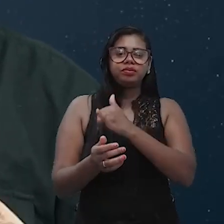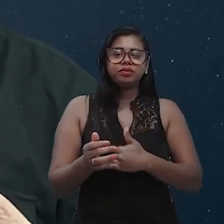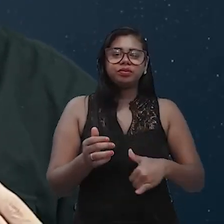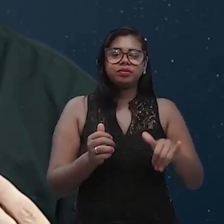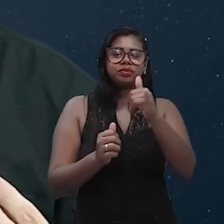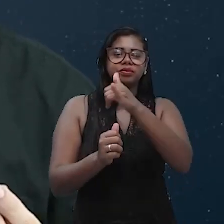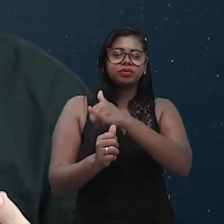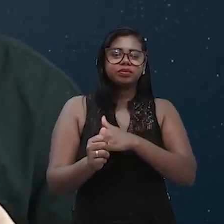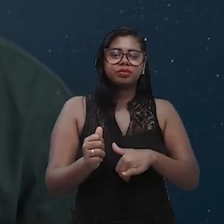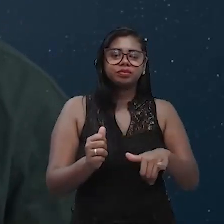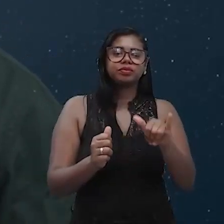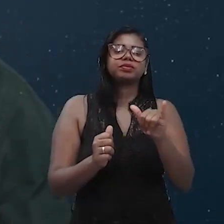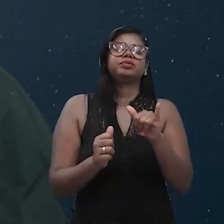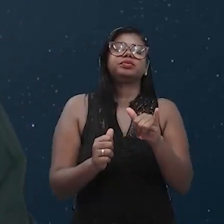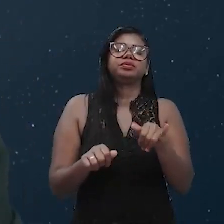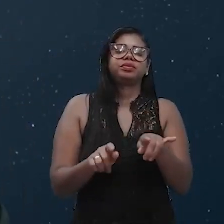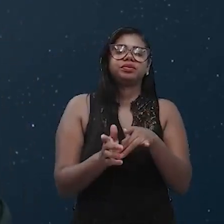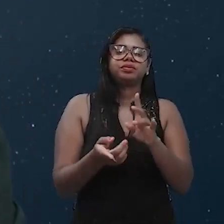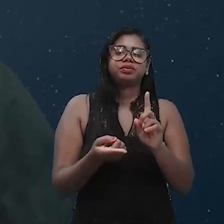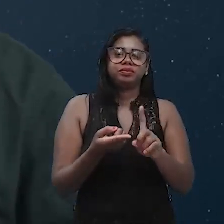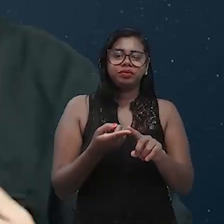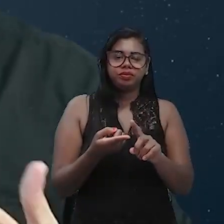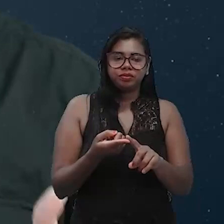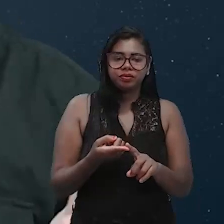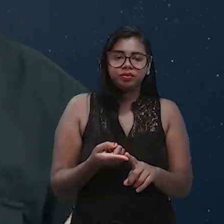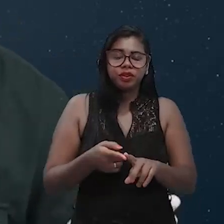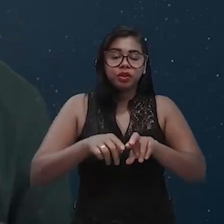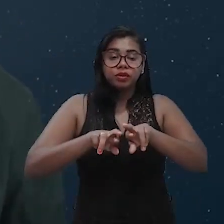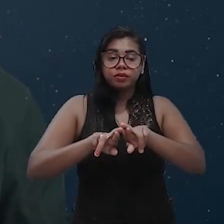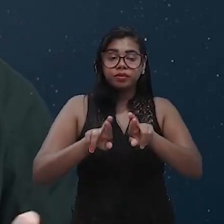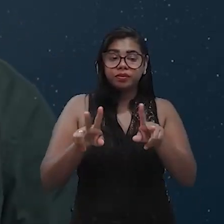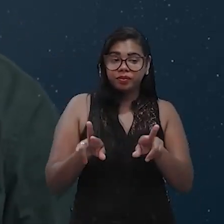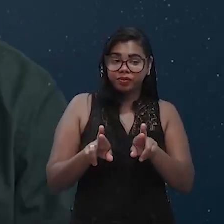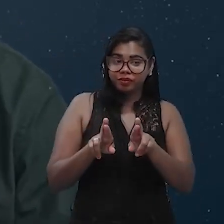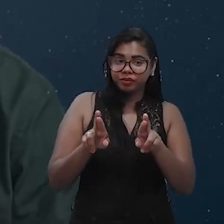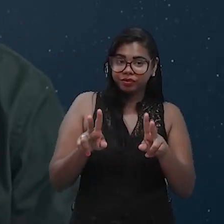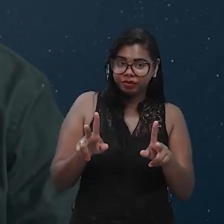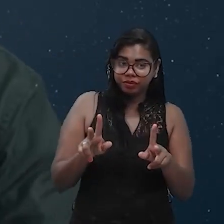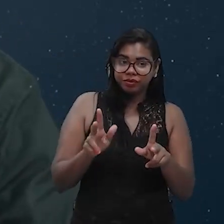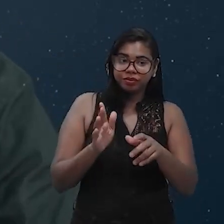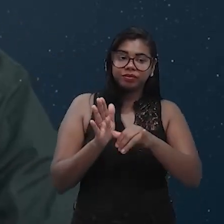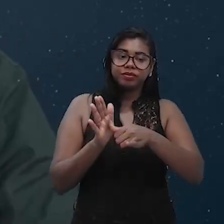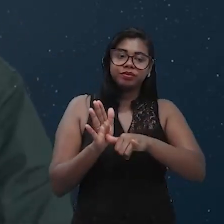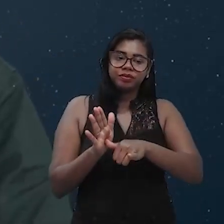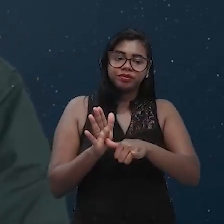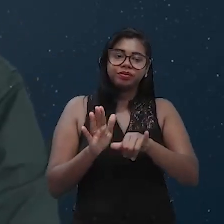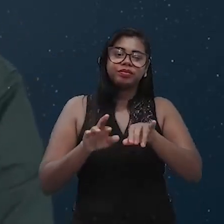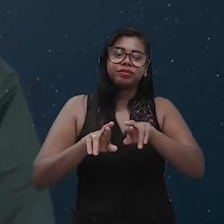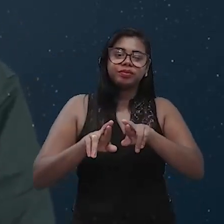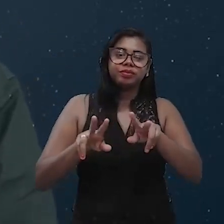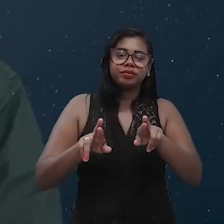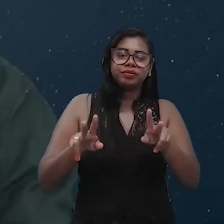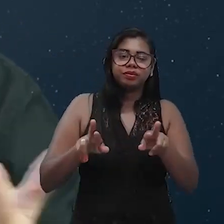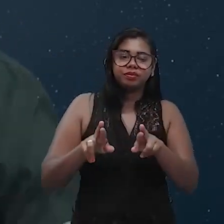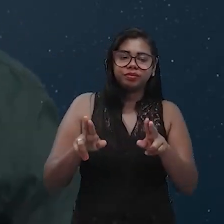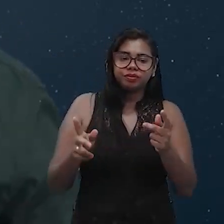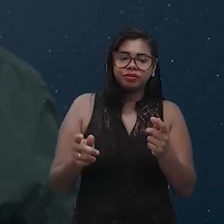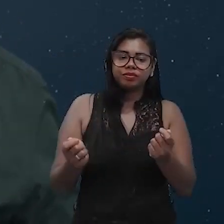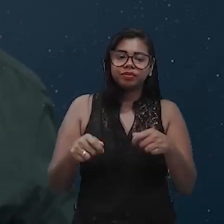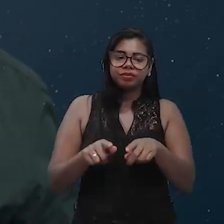esses potenciais, por serem diferentes, vai gerar uma diferença de potencial.